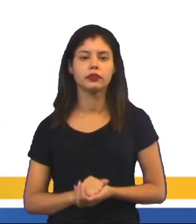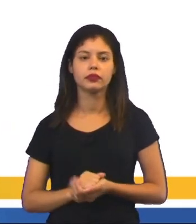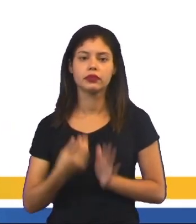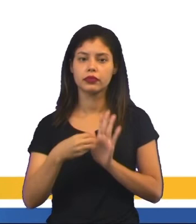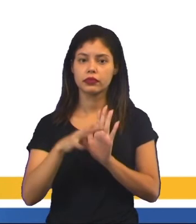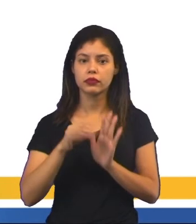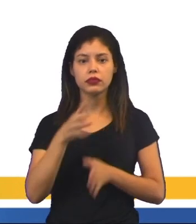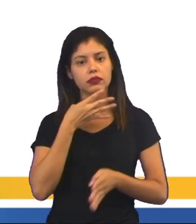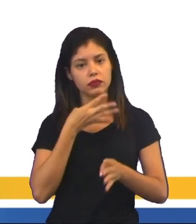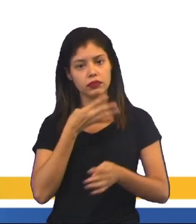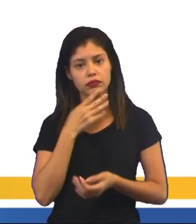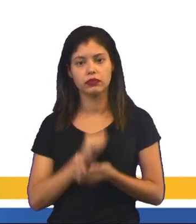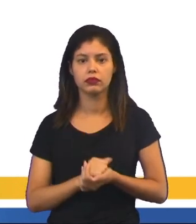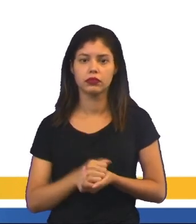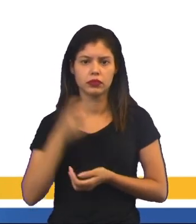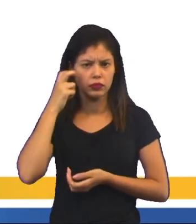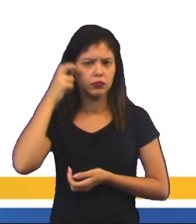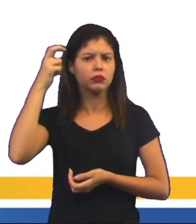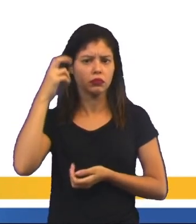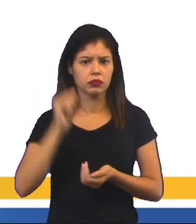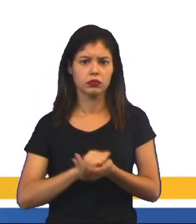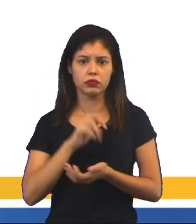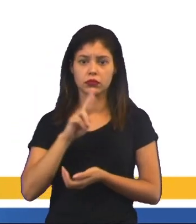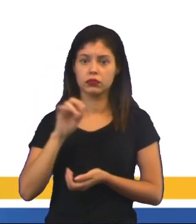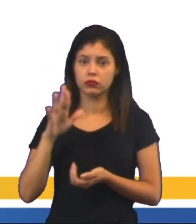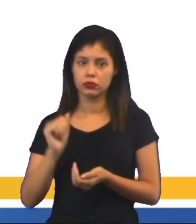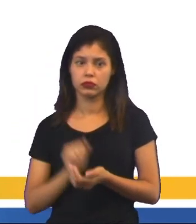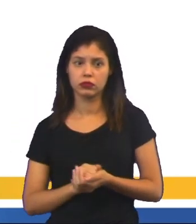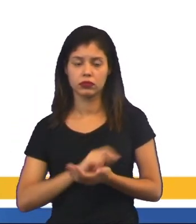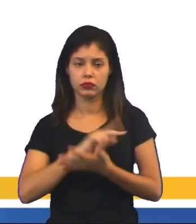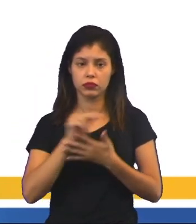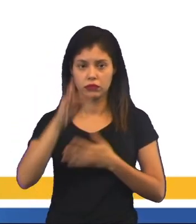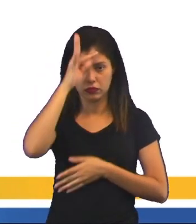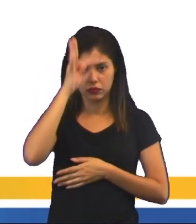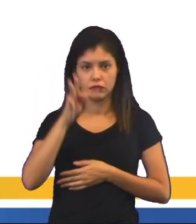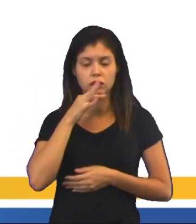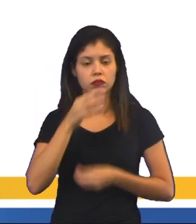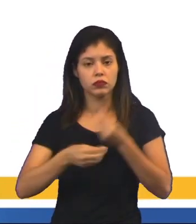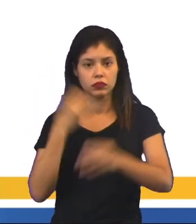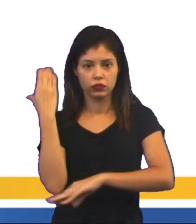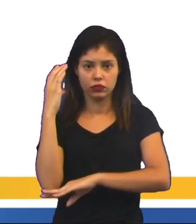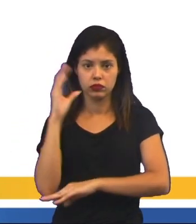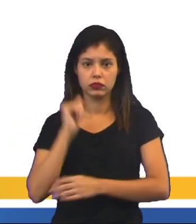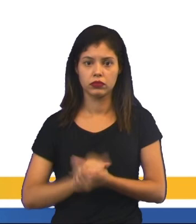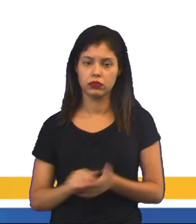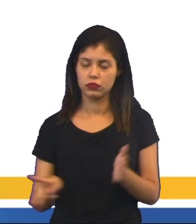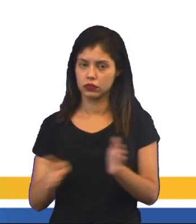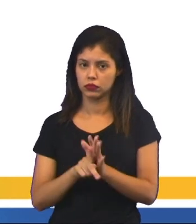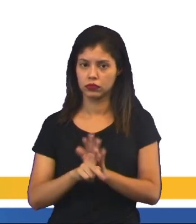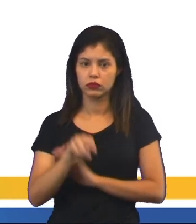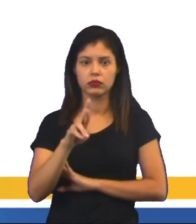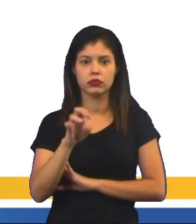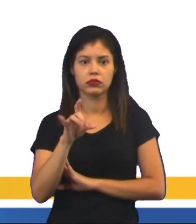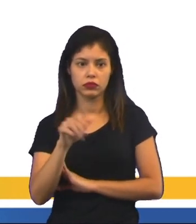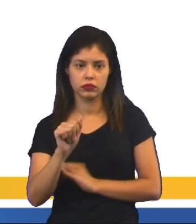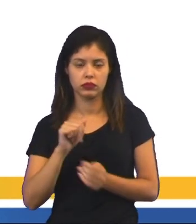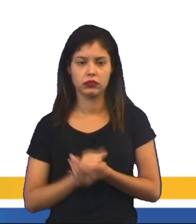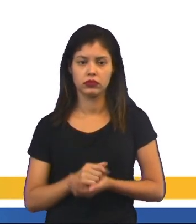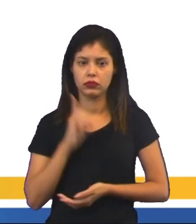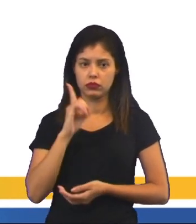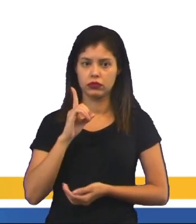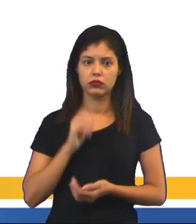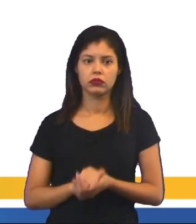e letra C, transferir conhecimento da inteligência artificial para as áreas tradicionais, como as de ciências exatas e naturais,